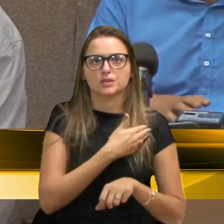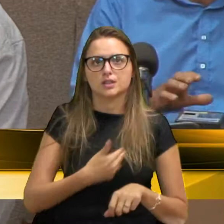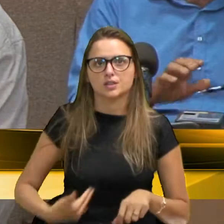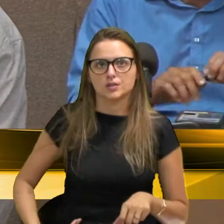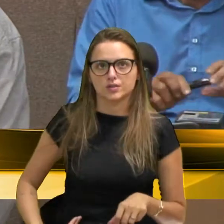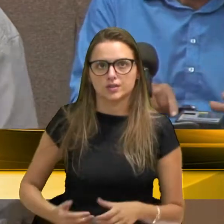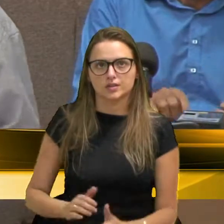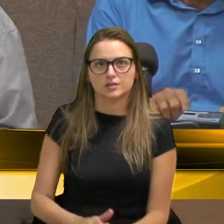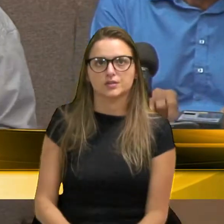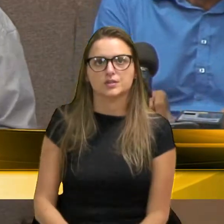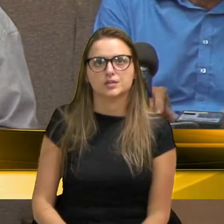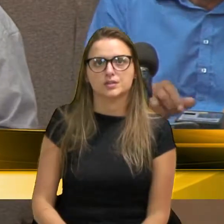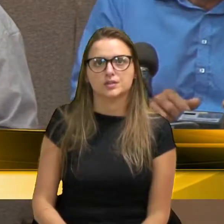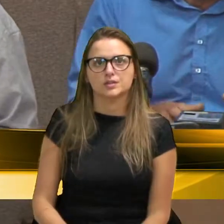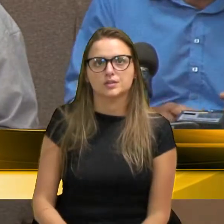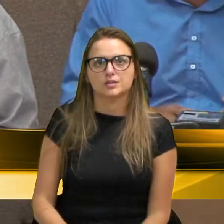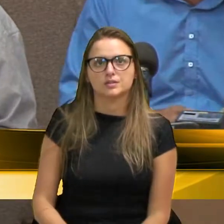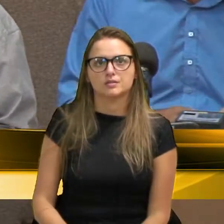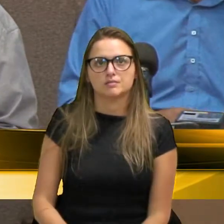mas,